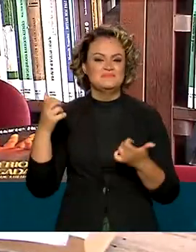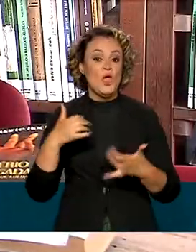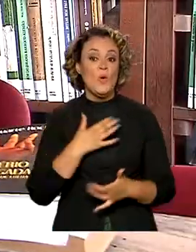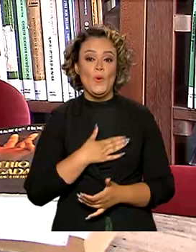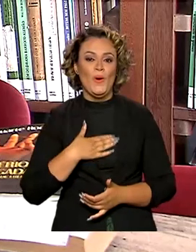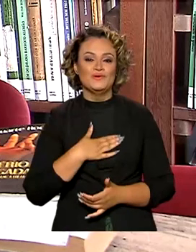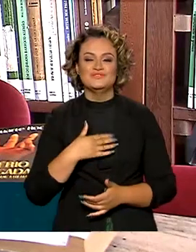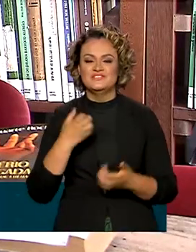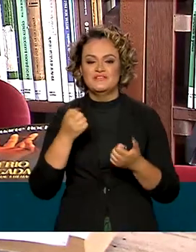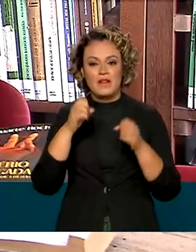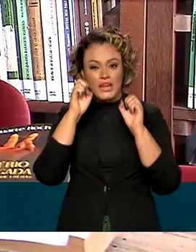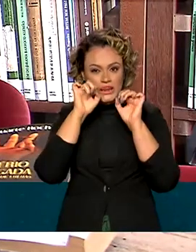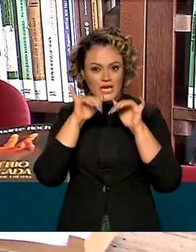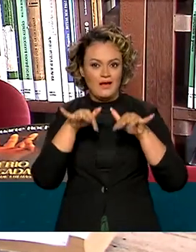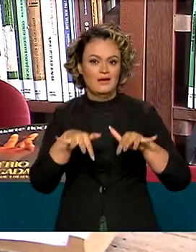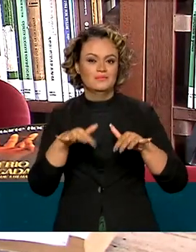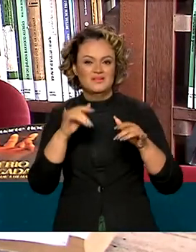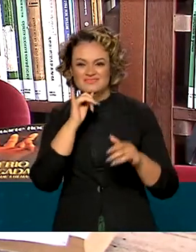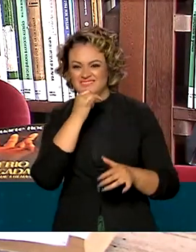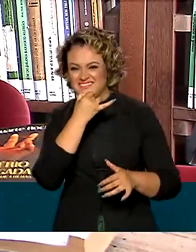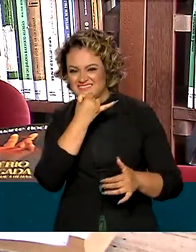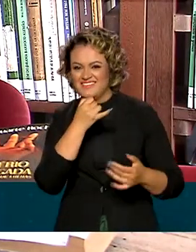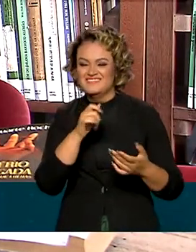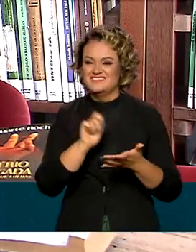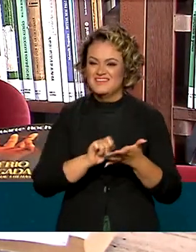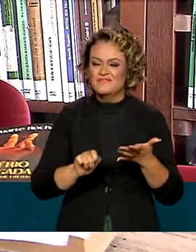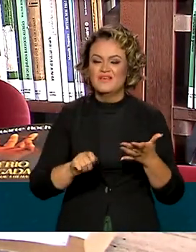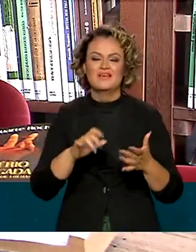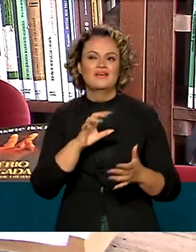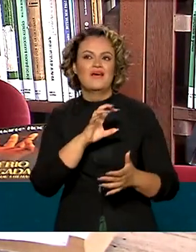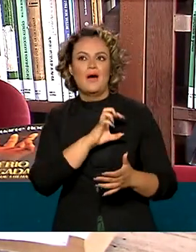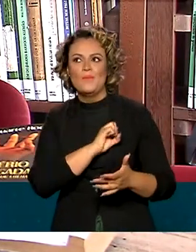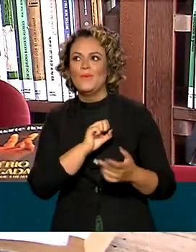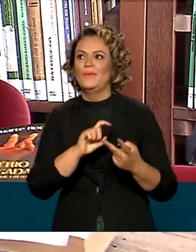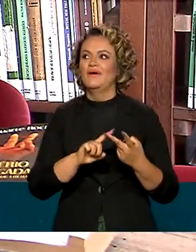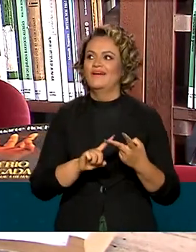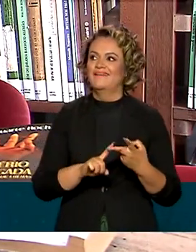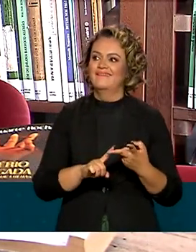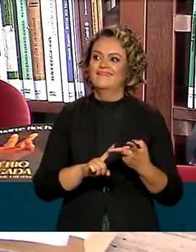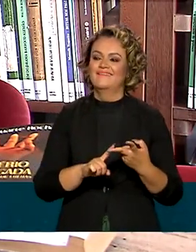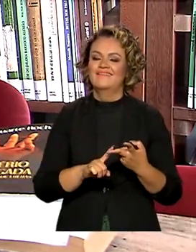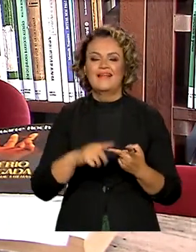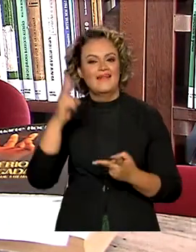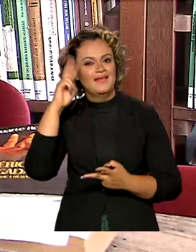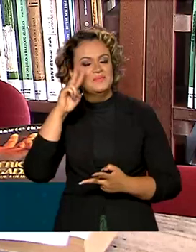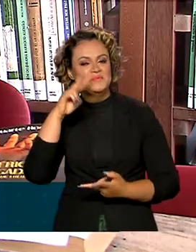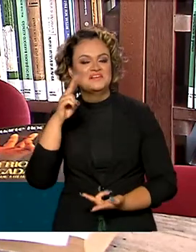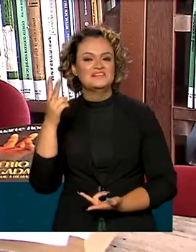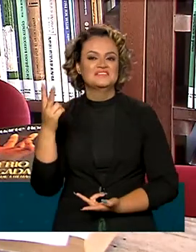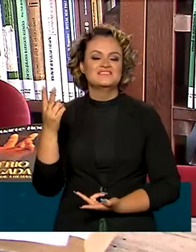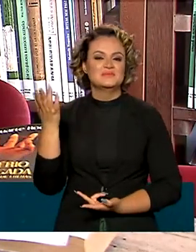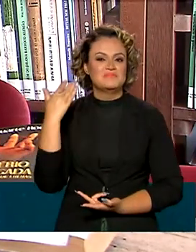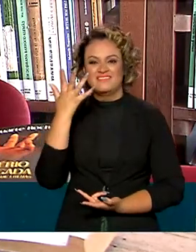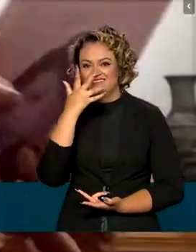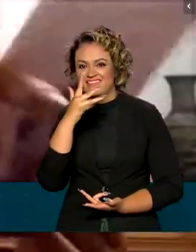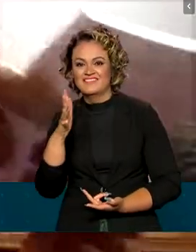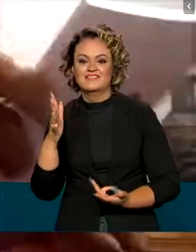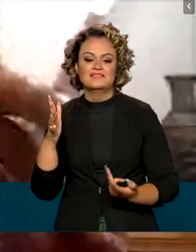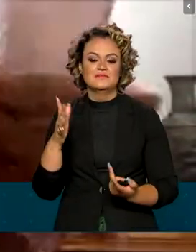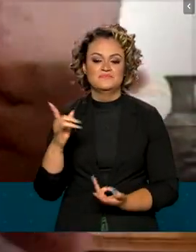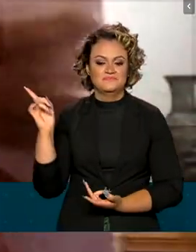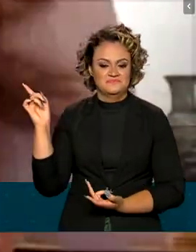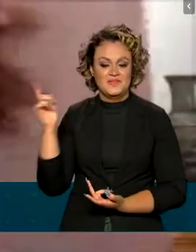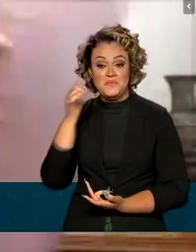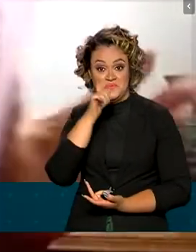escrever sobre drama, sobre amor, sobre lembranças de infância. A